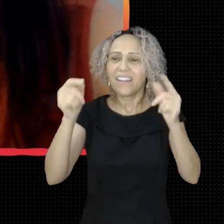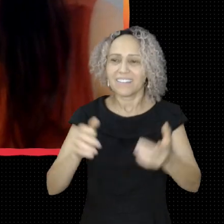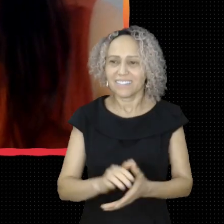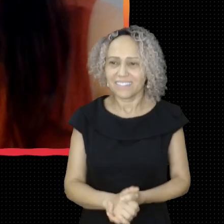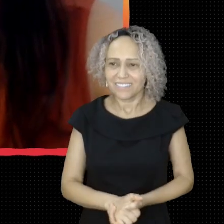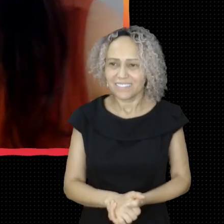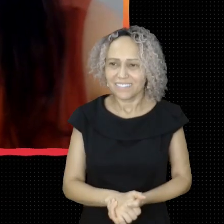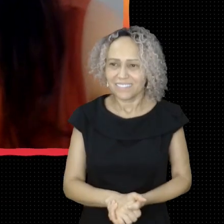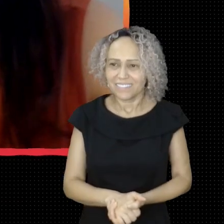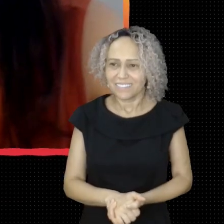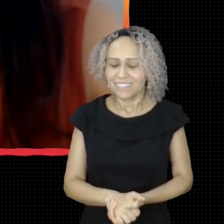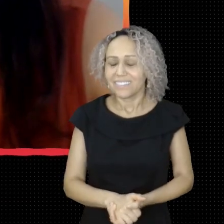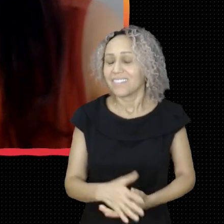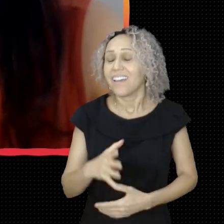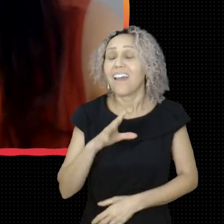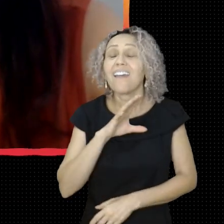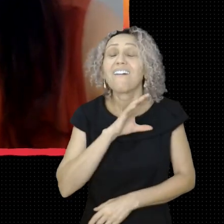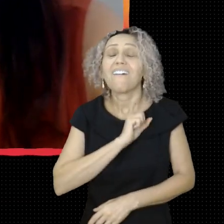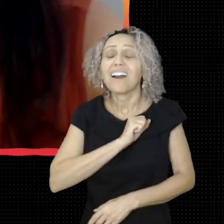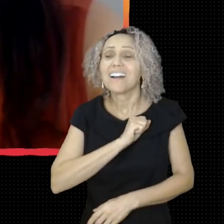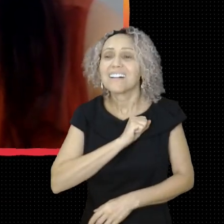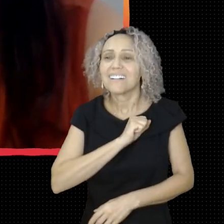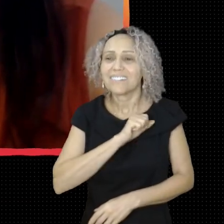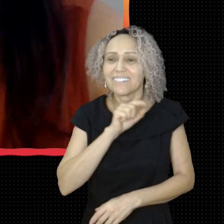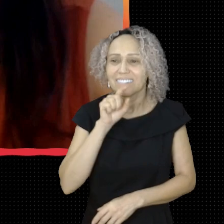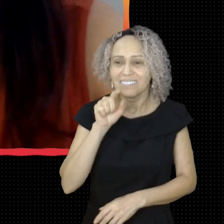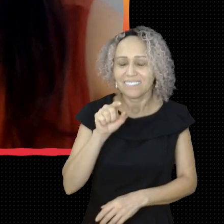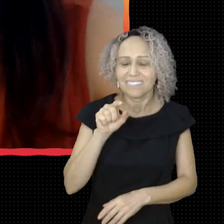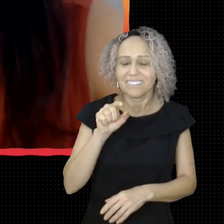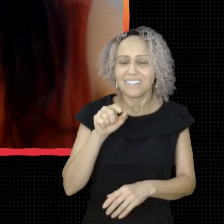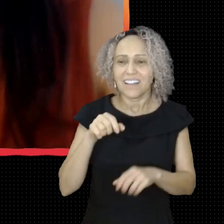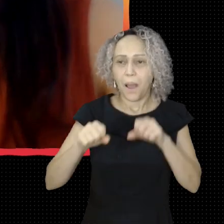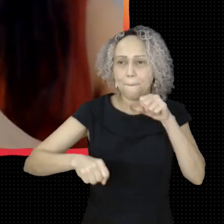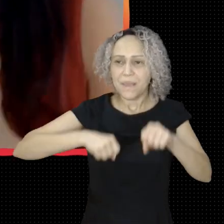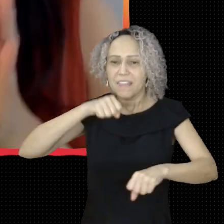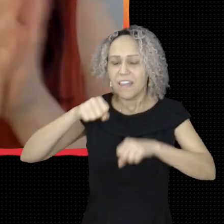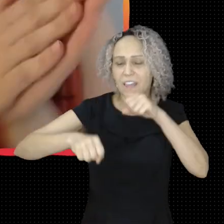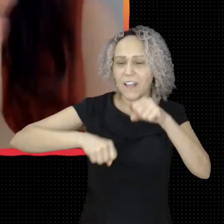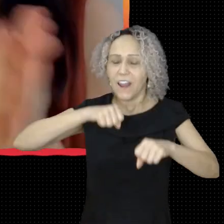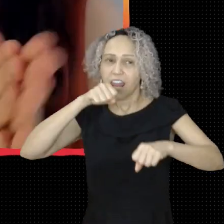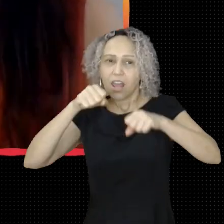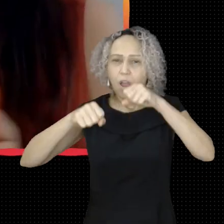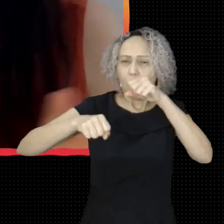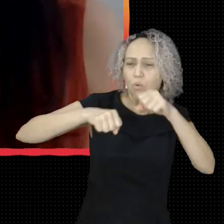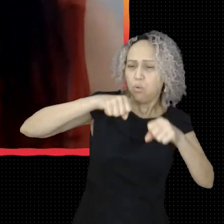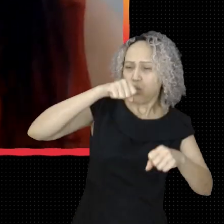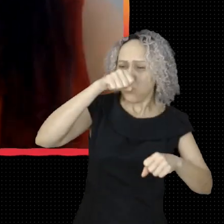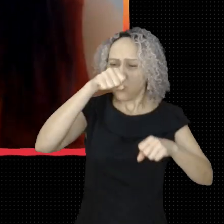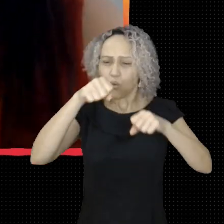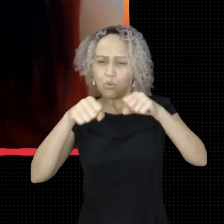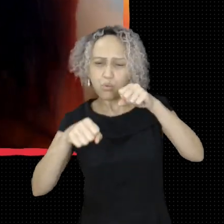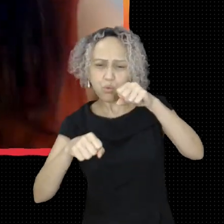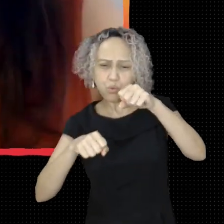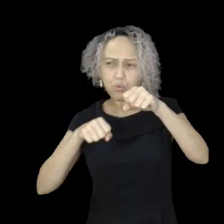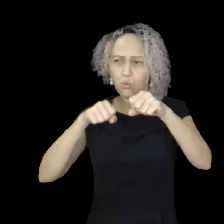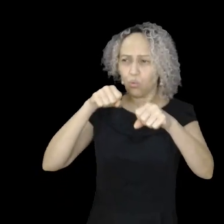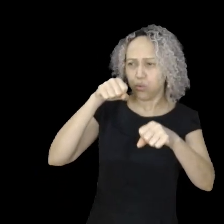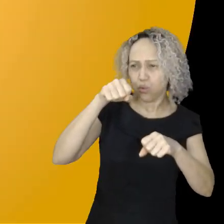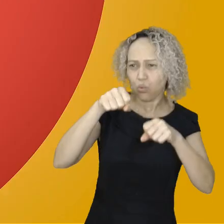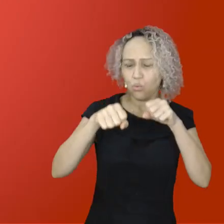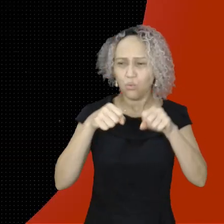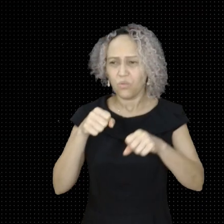Amo essa cena icônica do filme ET, a bicicleta voando. Sim, simbora povo, roda a vinheta aí, produção.